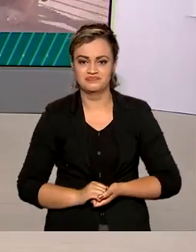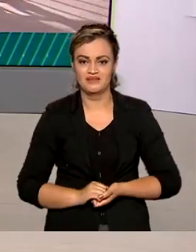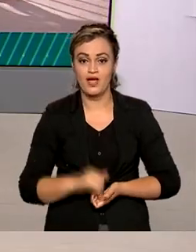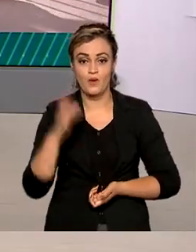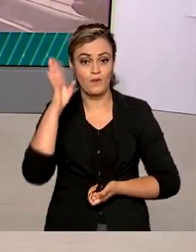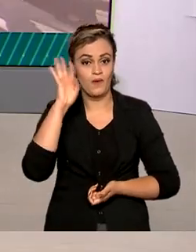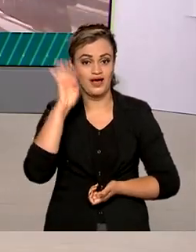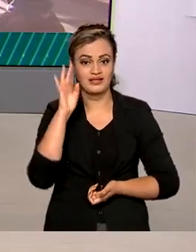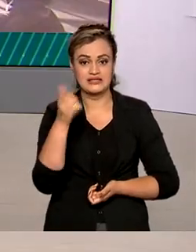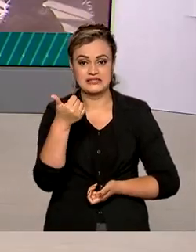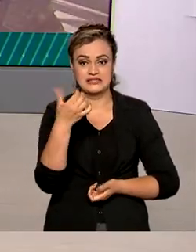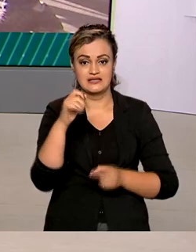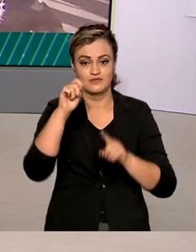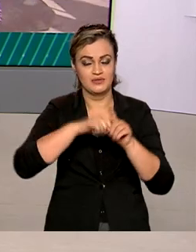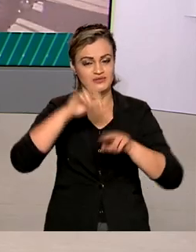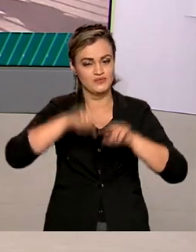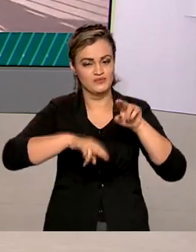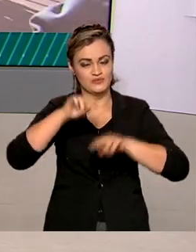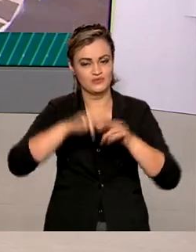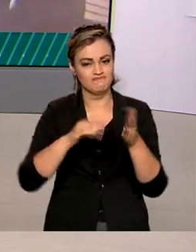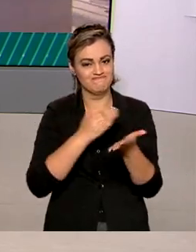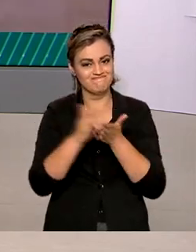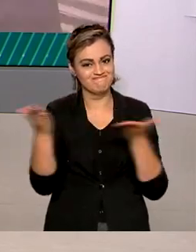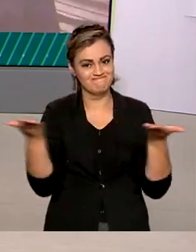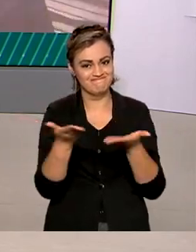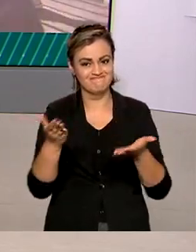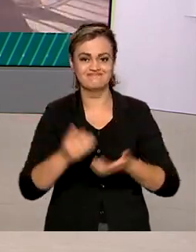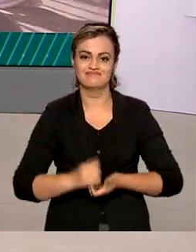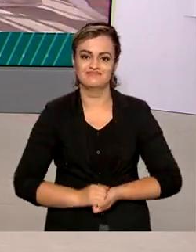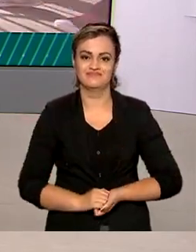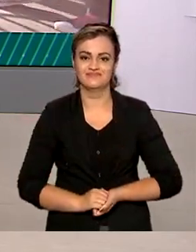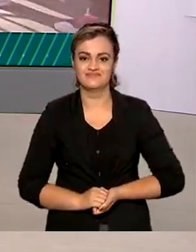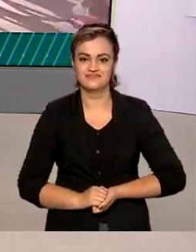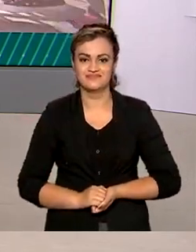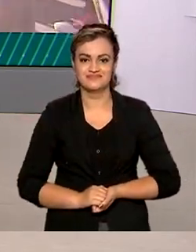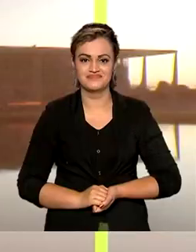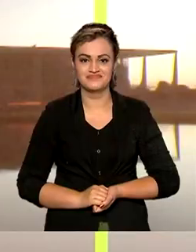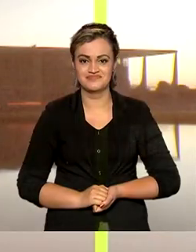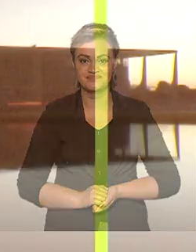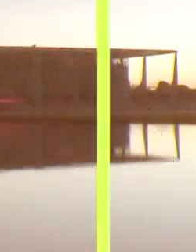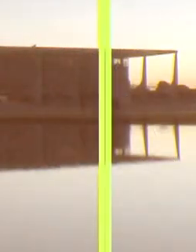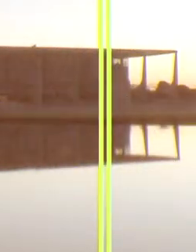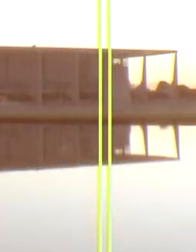Quarta-feira, 16 de junho de 2021, o Brasil em Dia já está no ar.